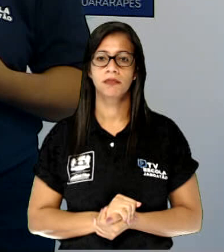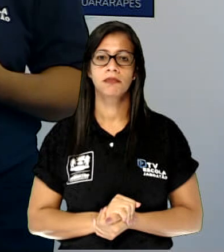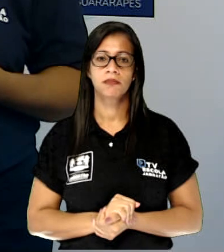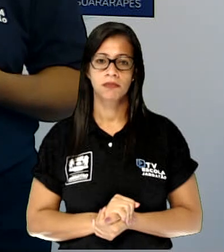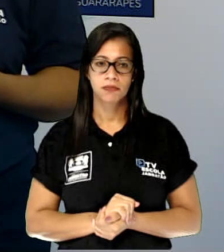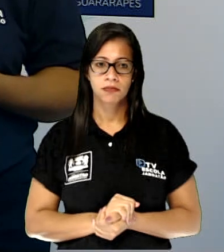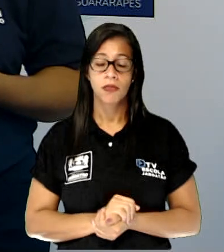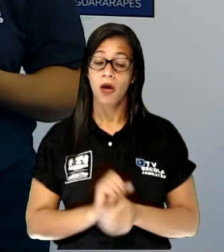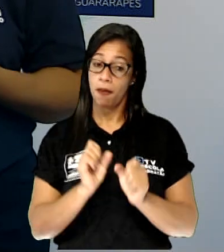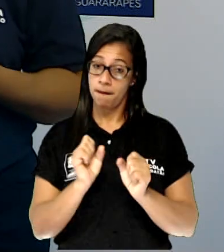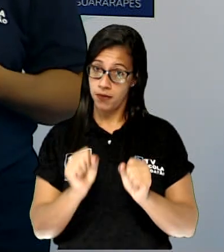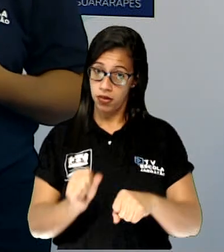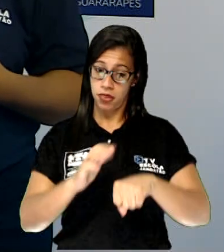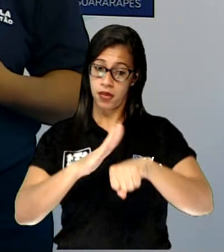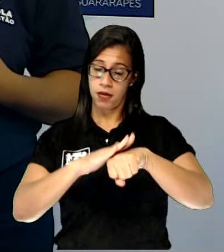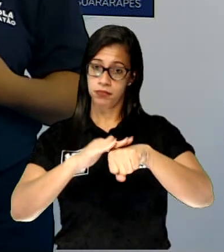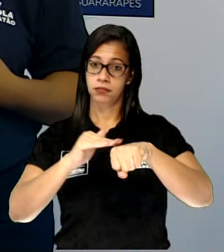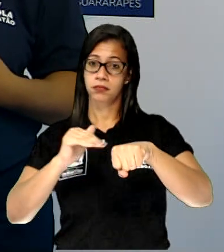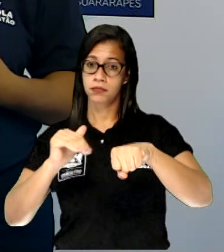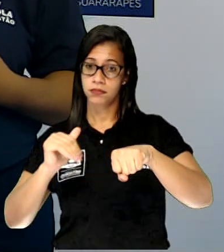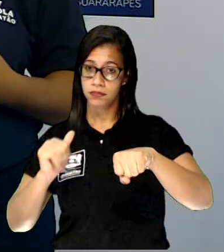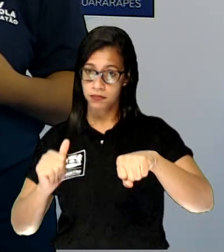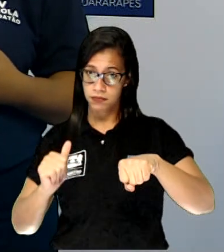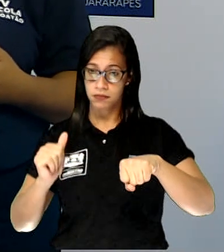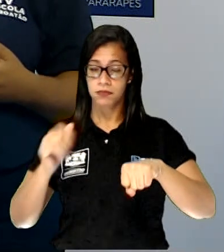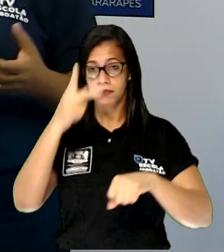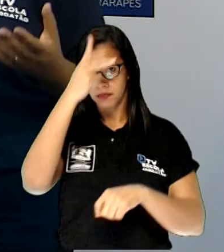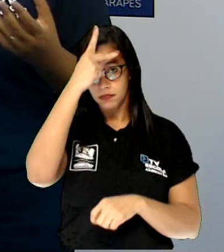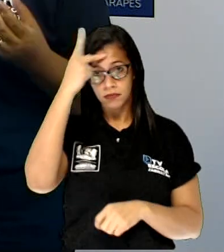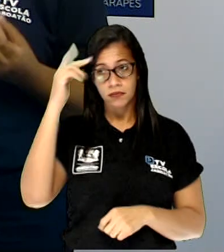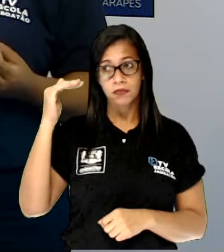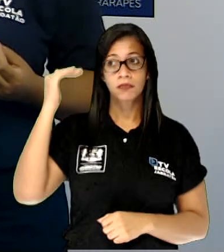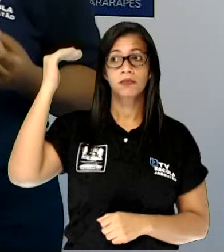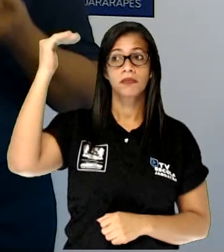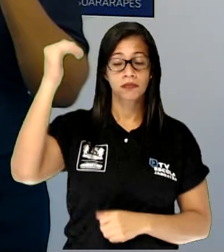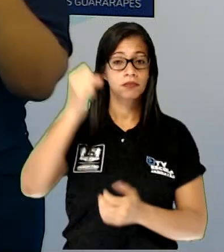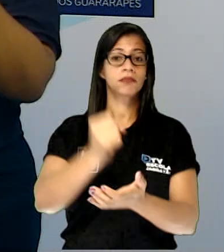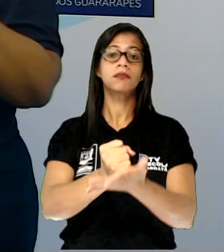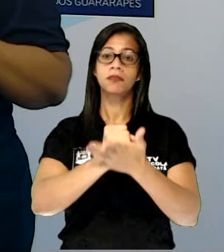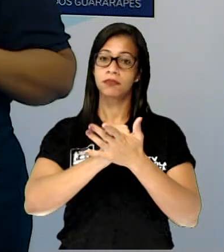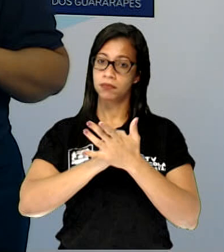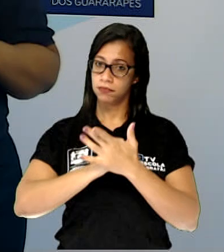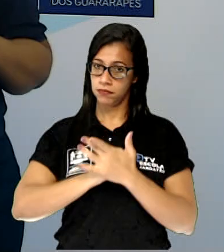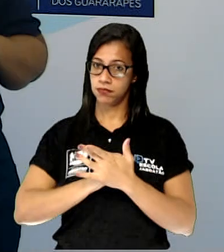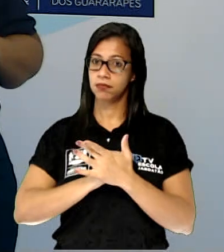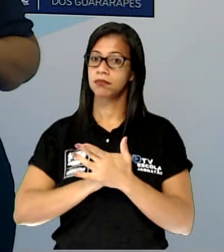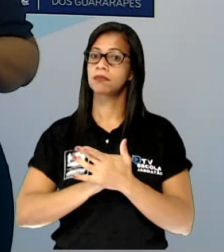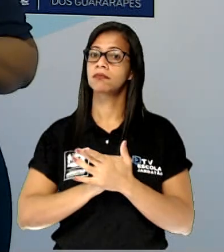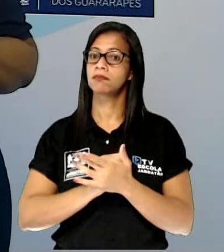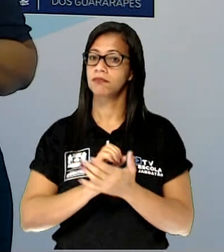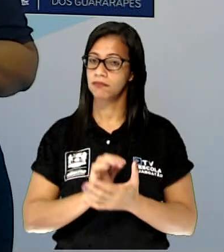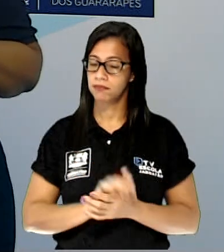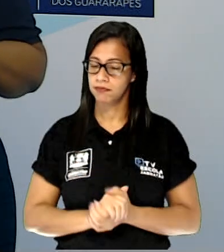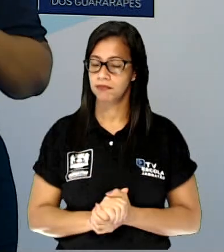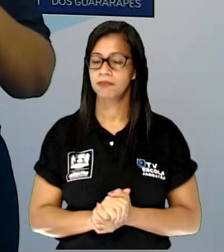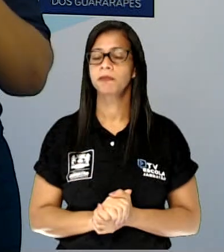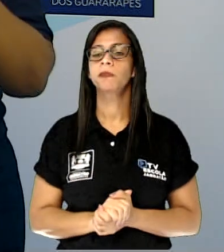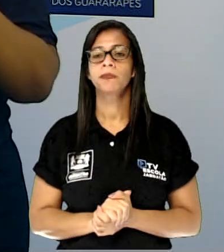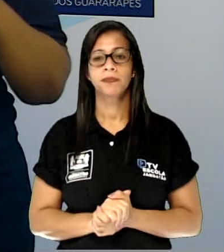Convidar um adulto para nos ajudar, né? E também eu vou deixar uma dica já nesse momento.